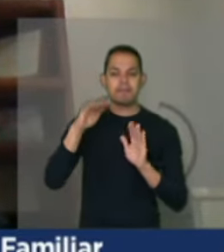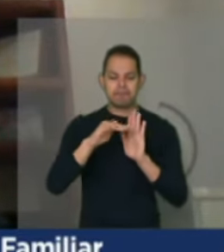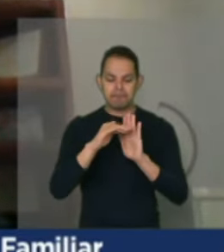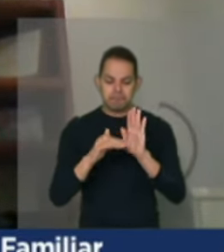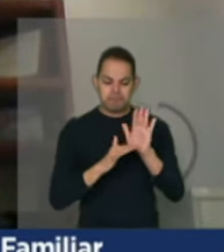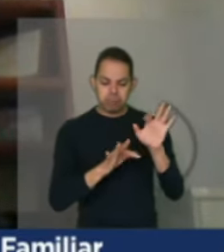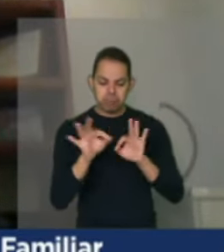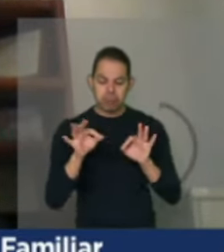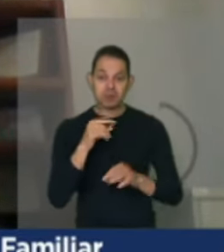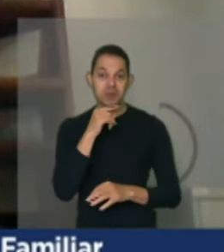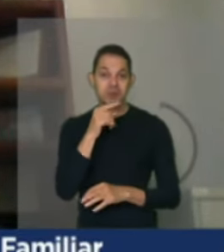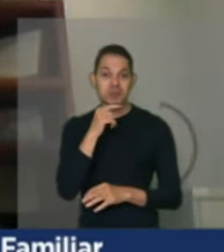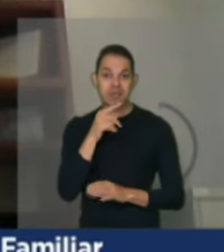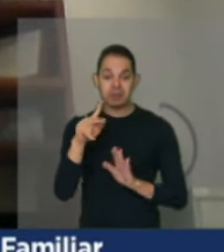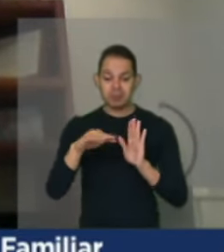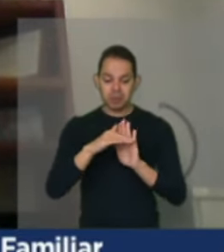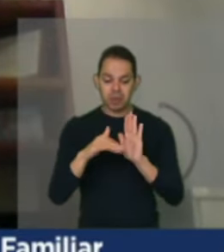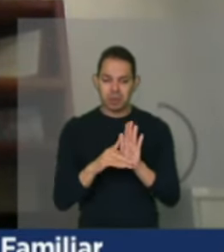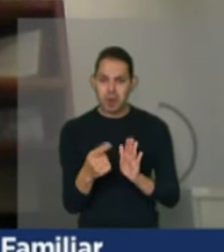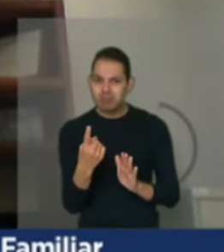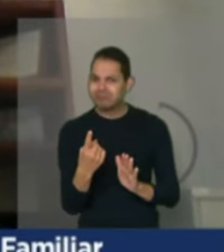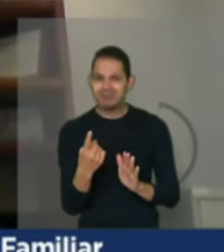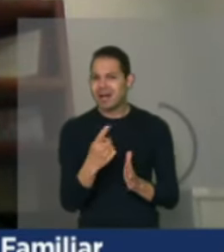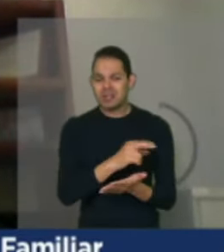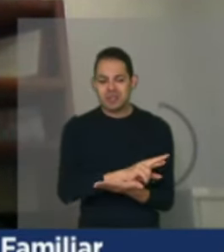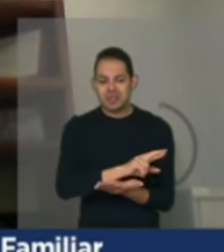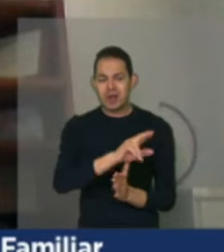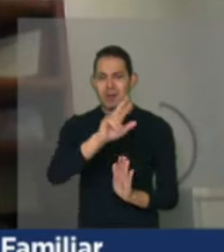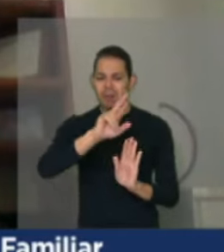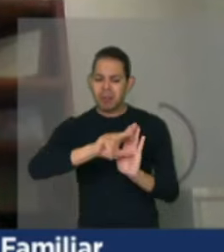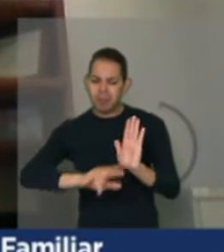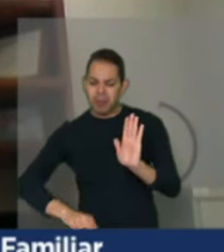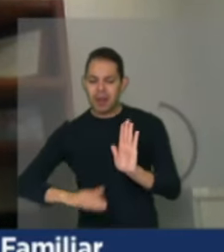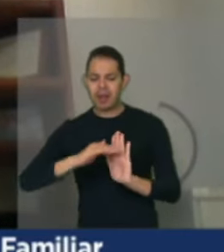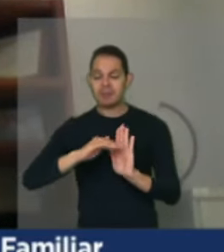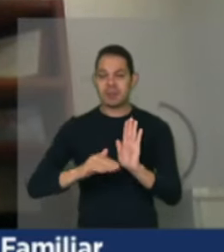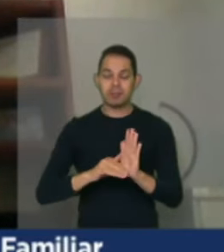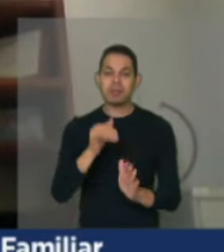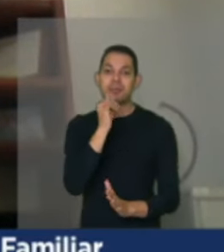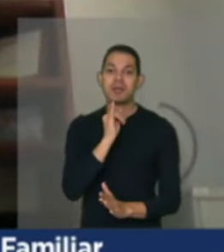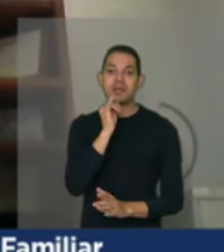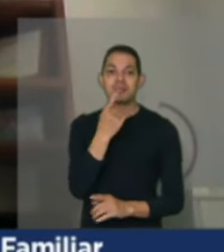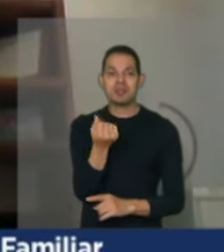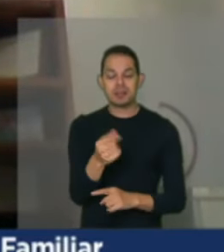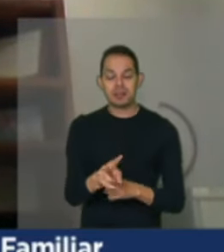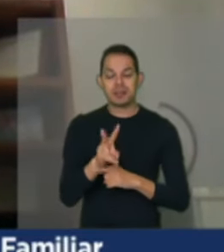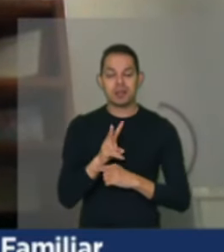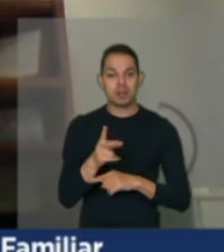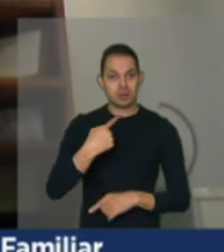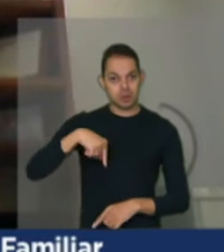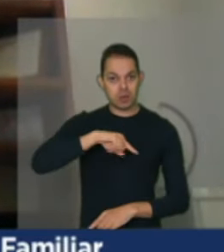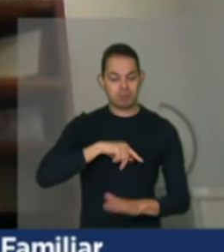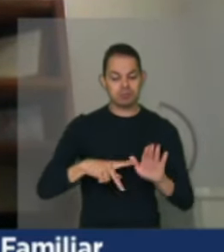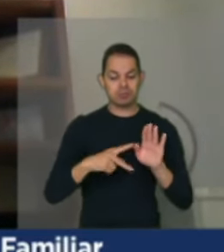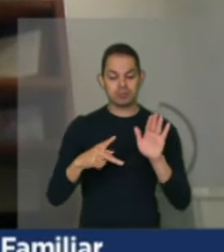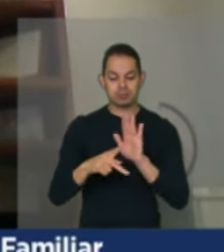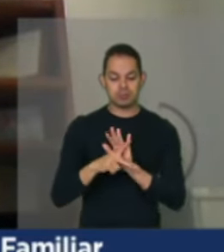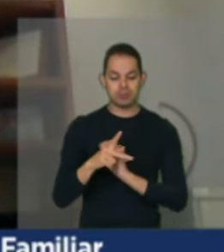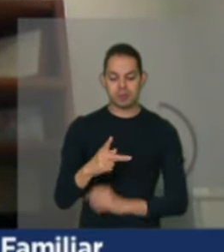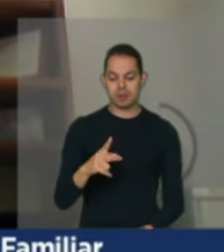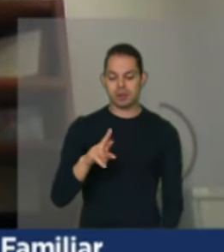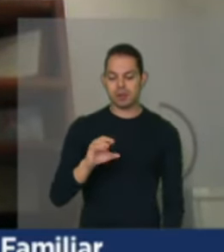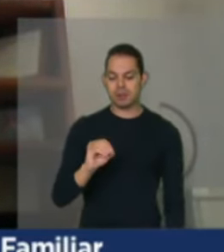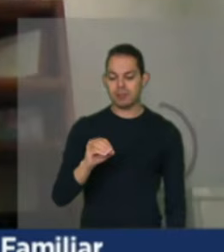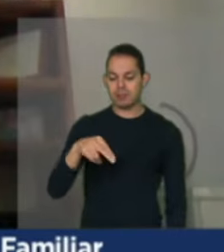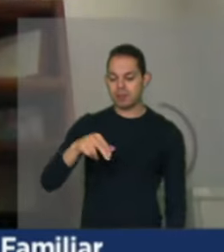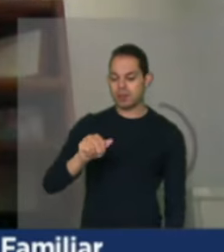Aliás, talvez não um, diversos programas. Exemplo disso é o crédito. Nós, no Pronaf, estabilizamos e estagnamos nos últimos